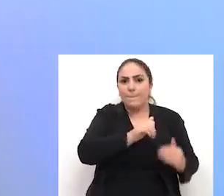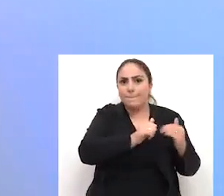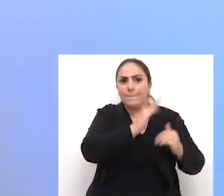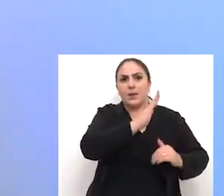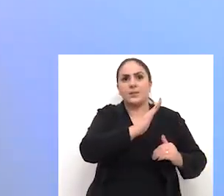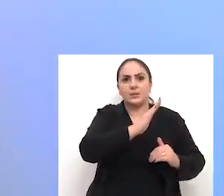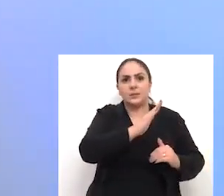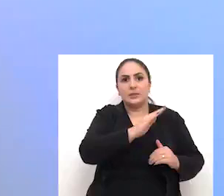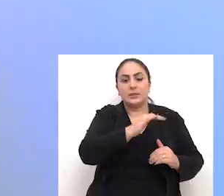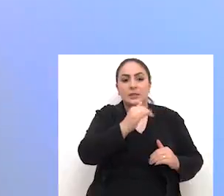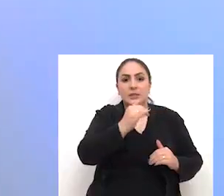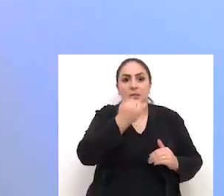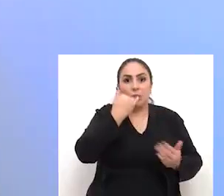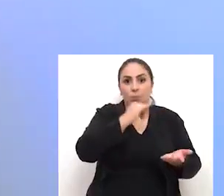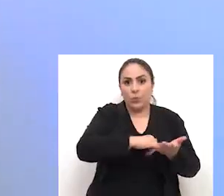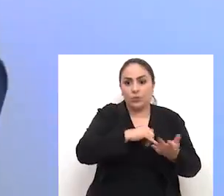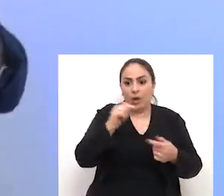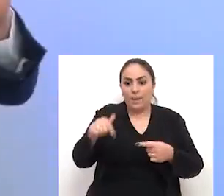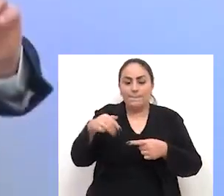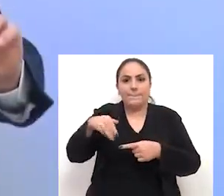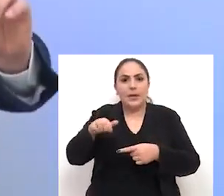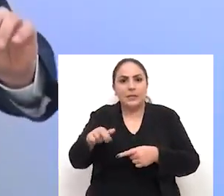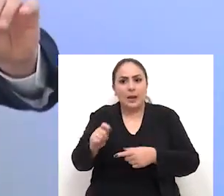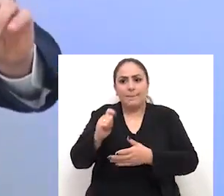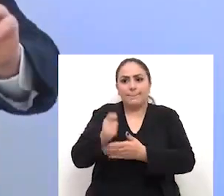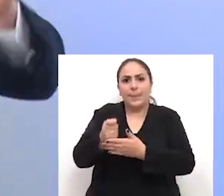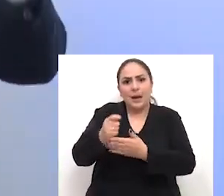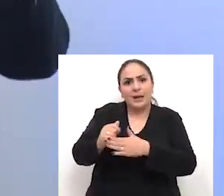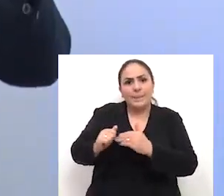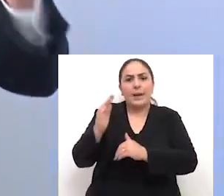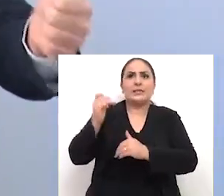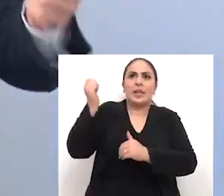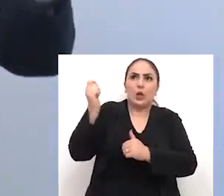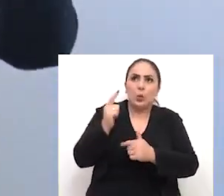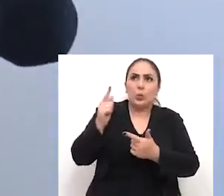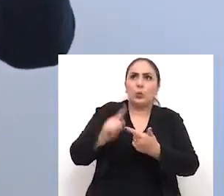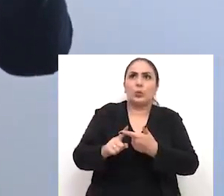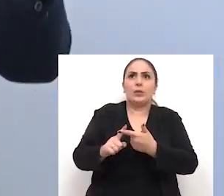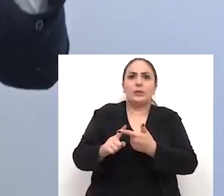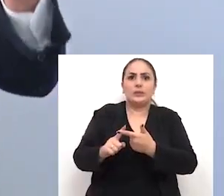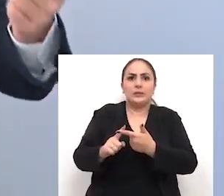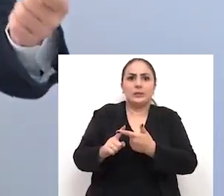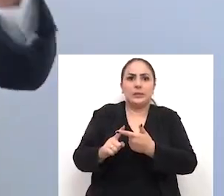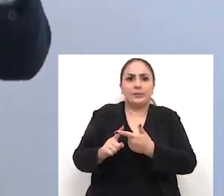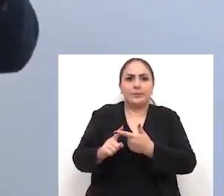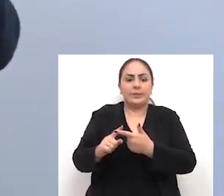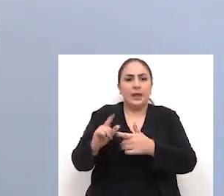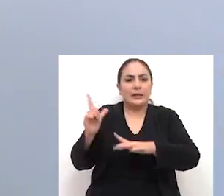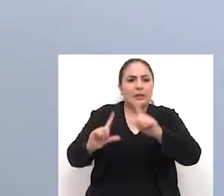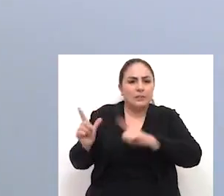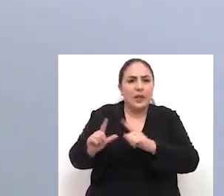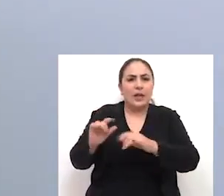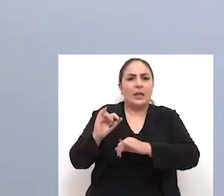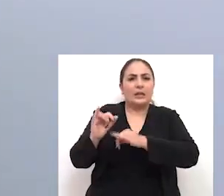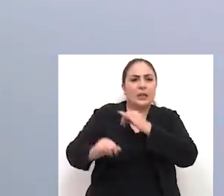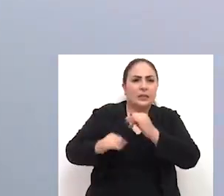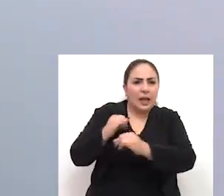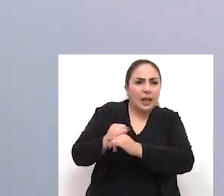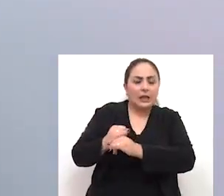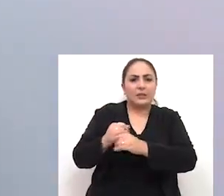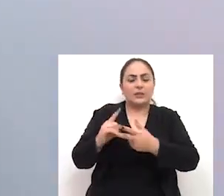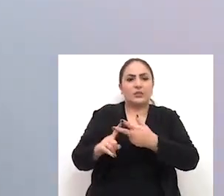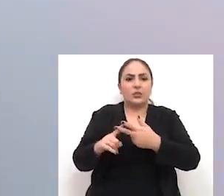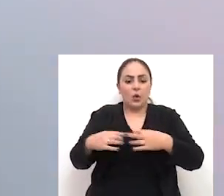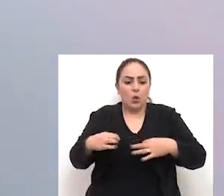% a mais de IPVA, que a dona Maria fique pagando mais em energia, em telecomunicações, na TV, na internet,